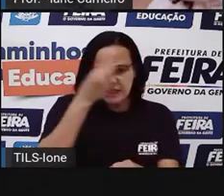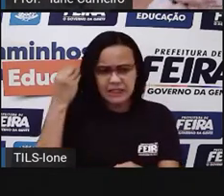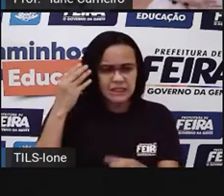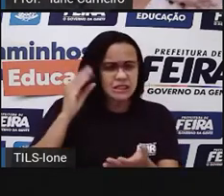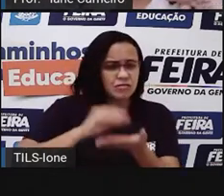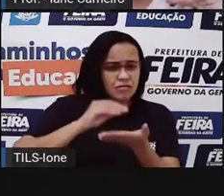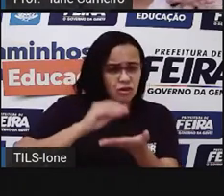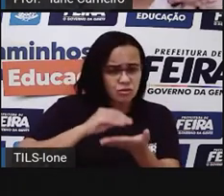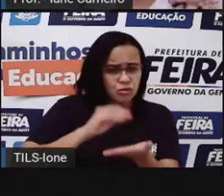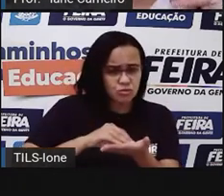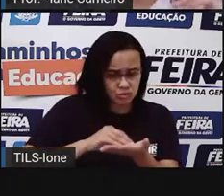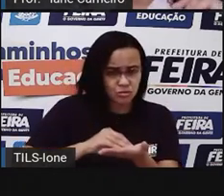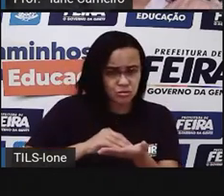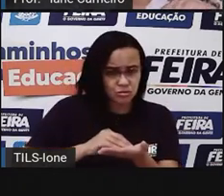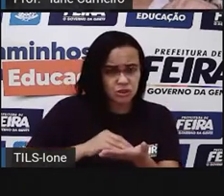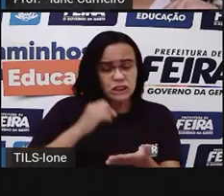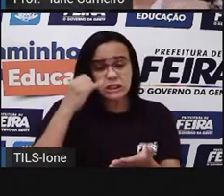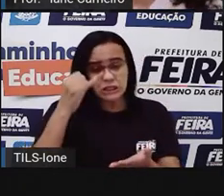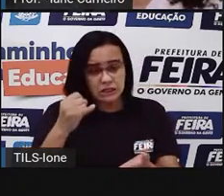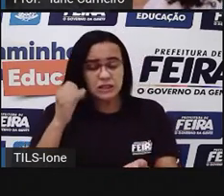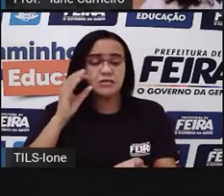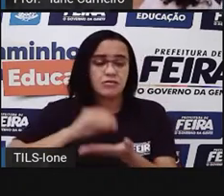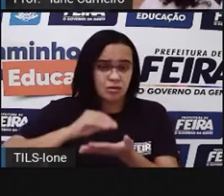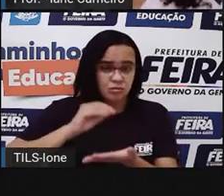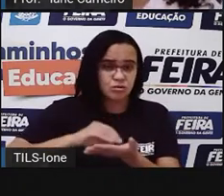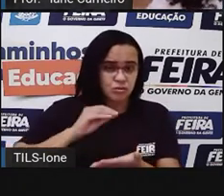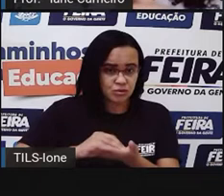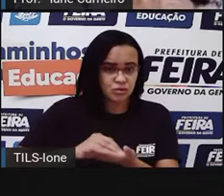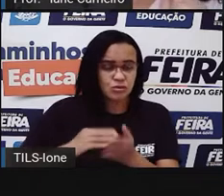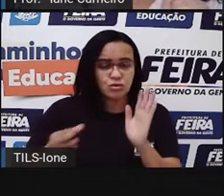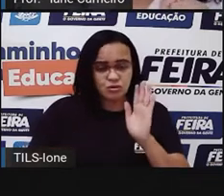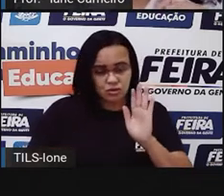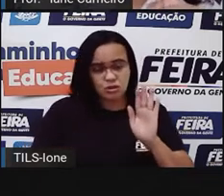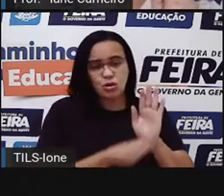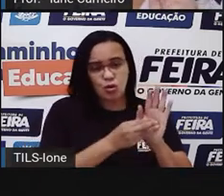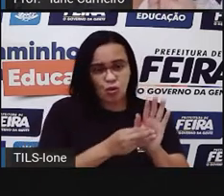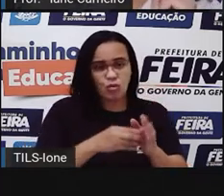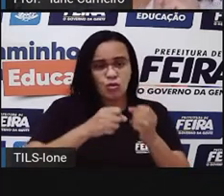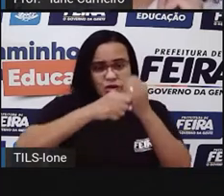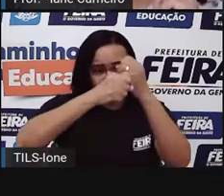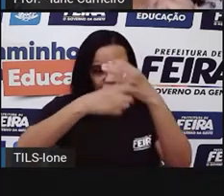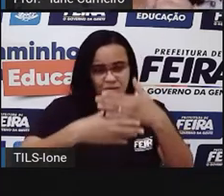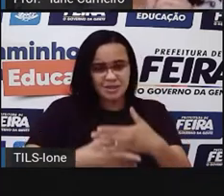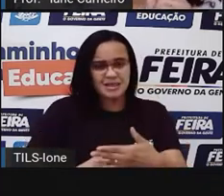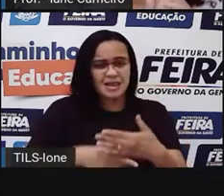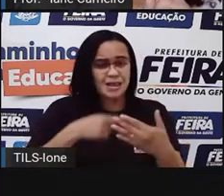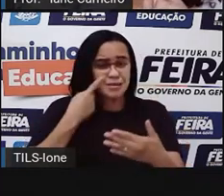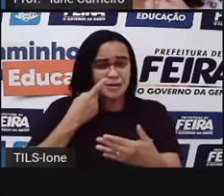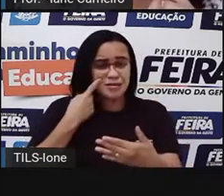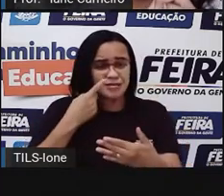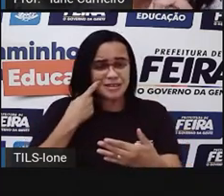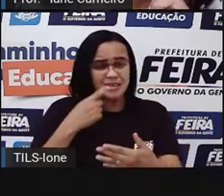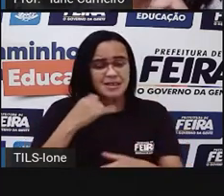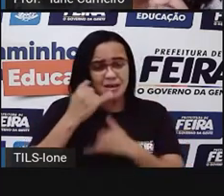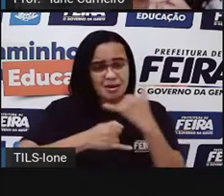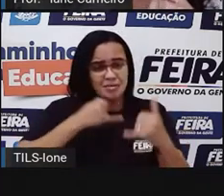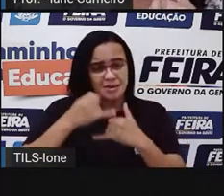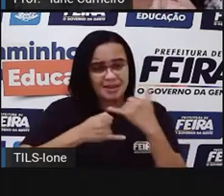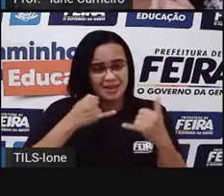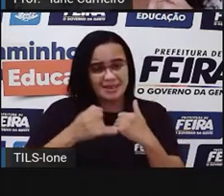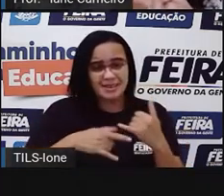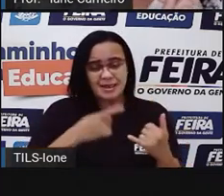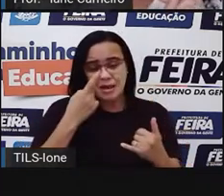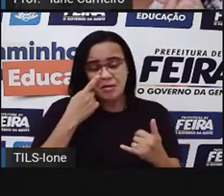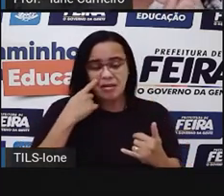faltou a Pró somar alguma moeda, você coloca nos comentários aí que a Pró vai ver. Depois eu vou refazer esse jogo para ver onde foi que a Pró errou,